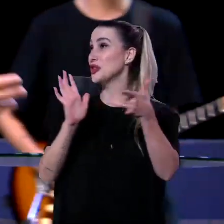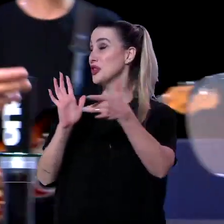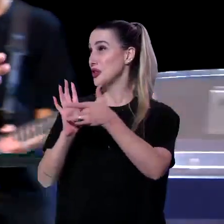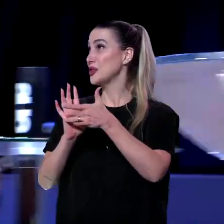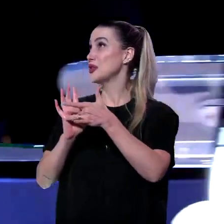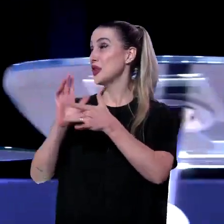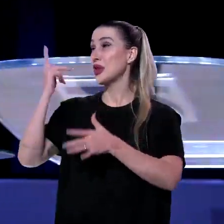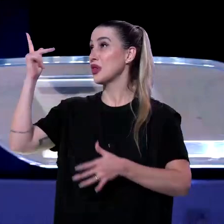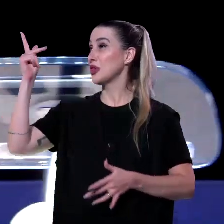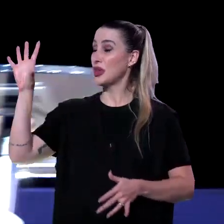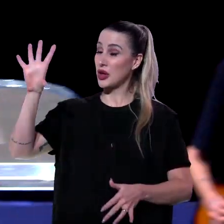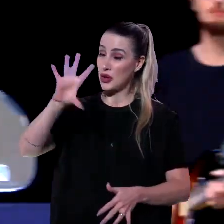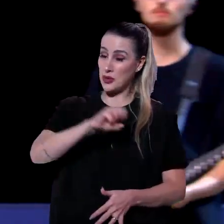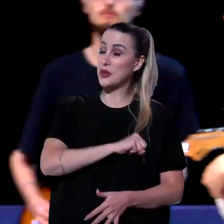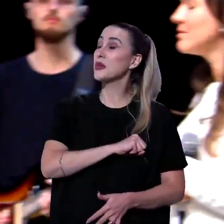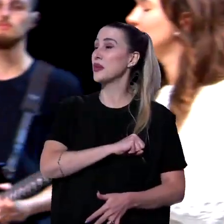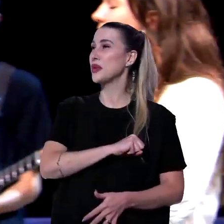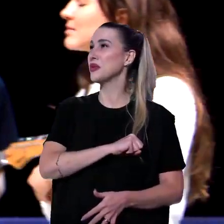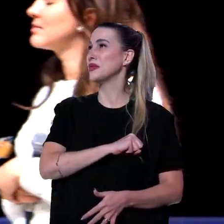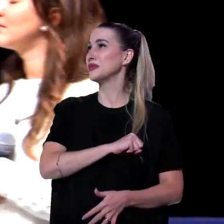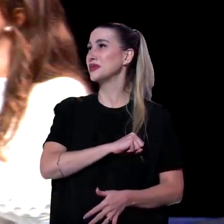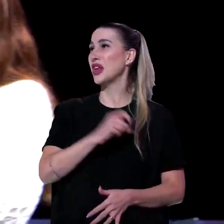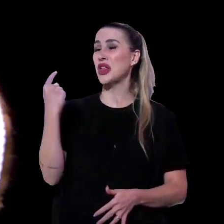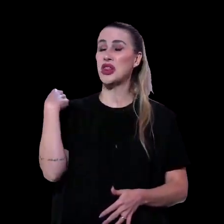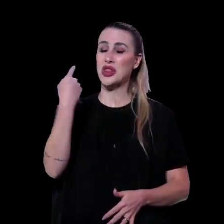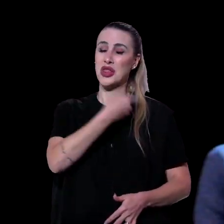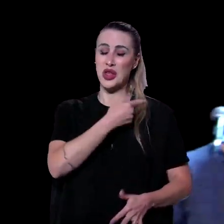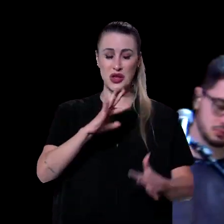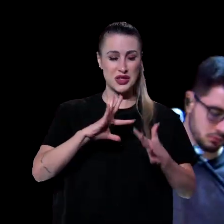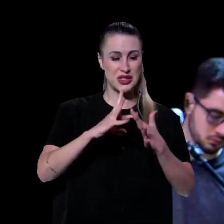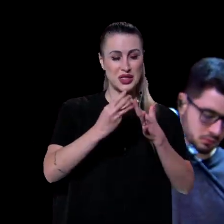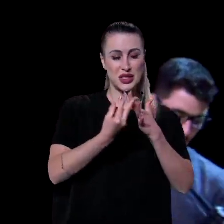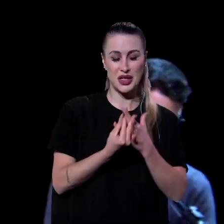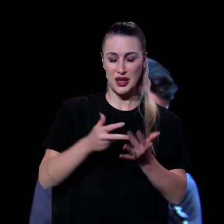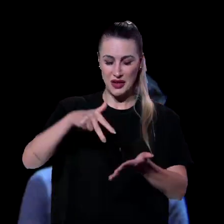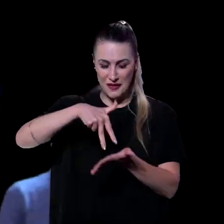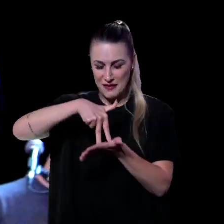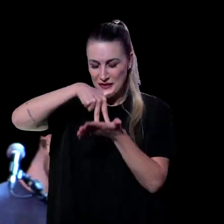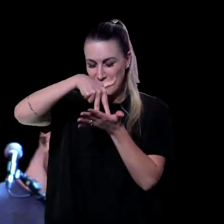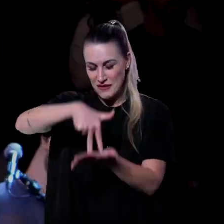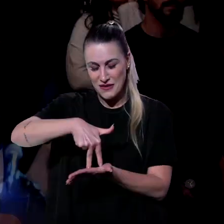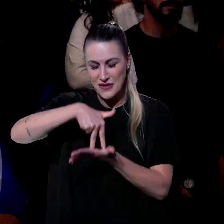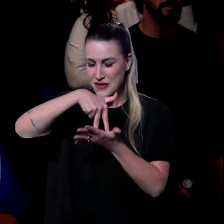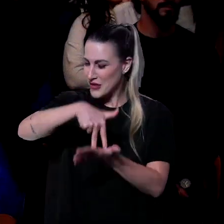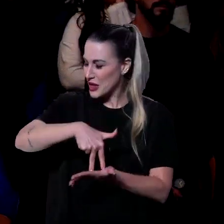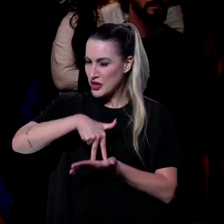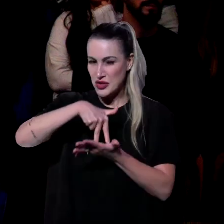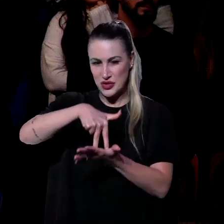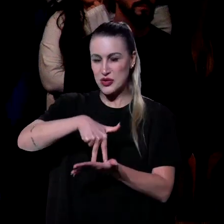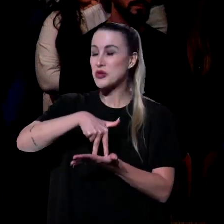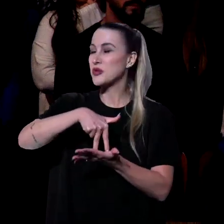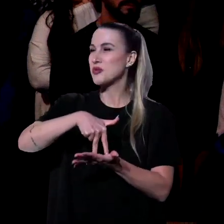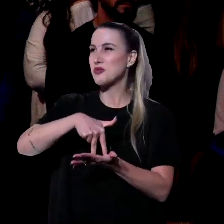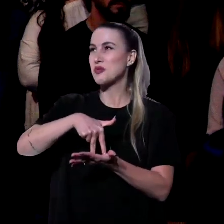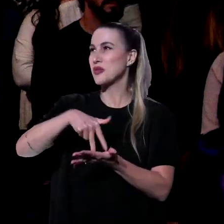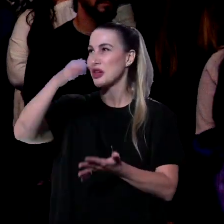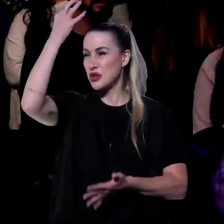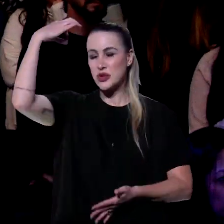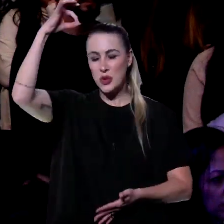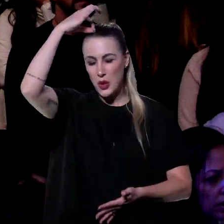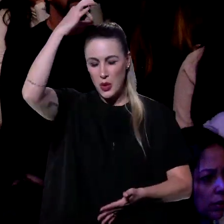nos faz ser uma igreja firme, forte, inabalável. Cheia do Teu Espírito Santo Pai.